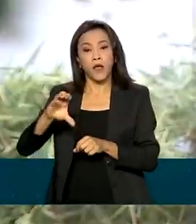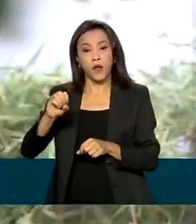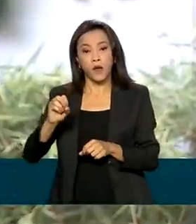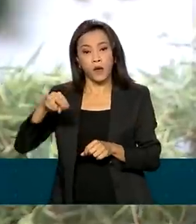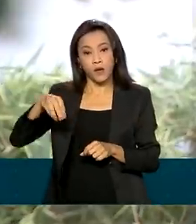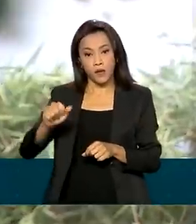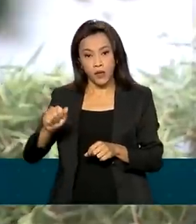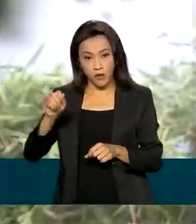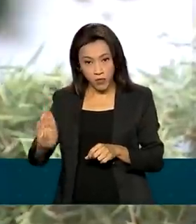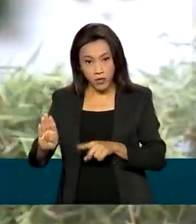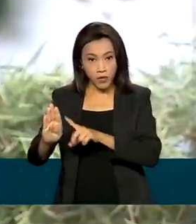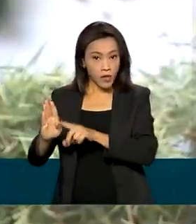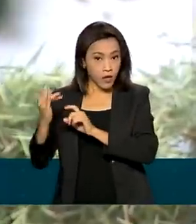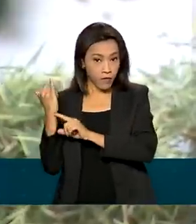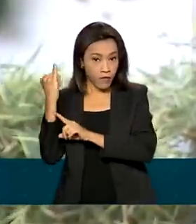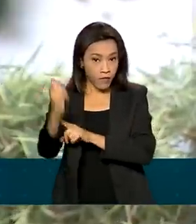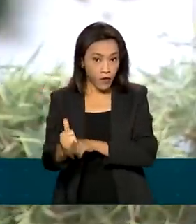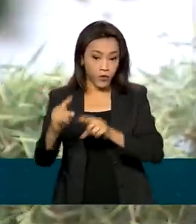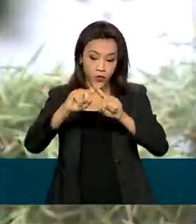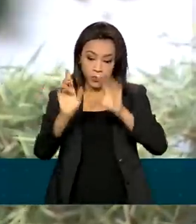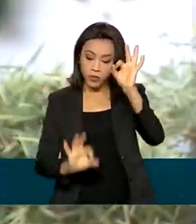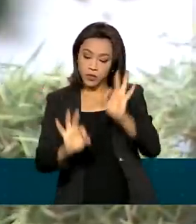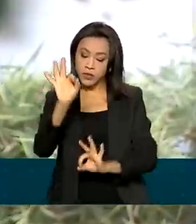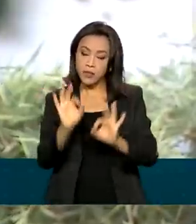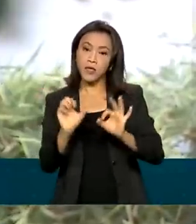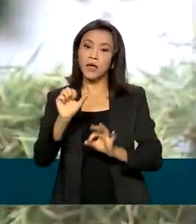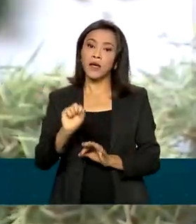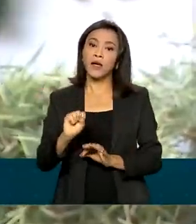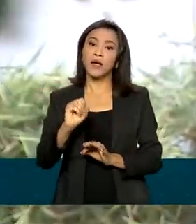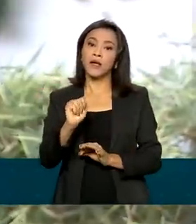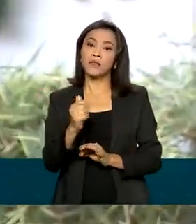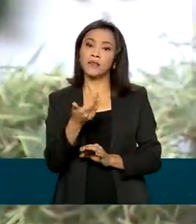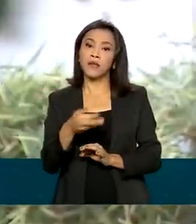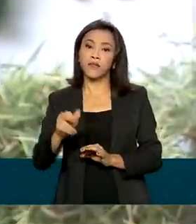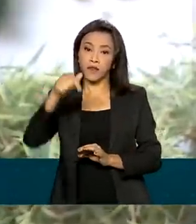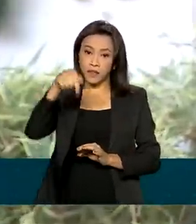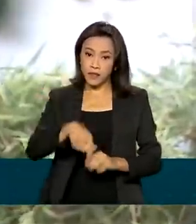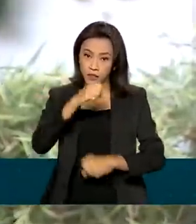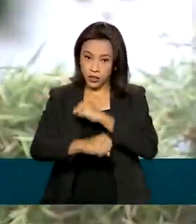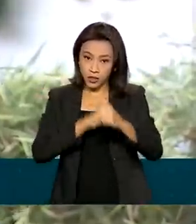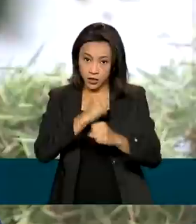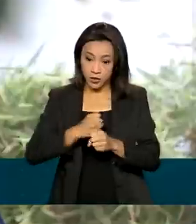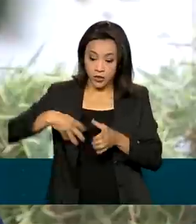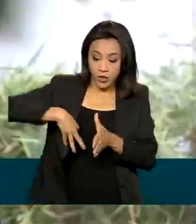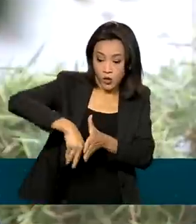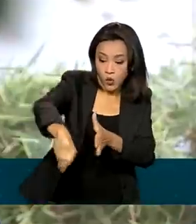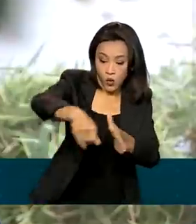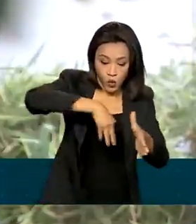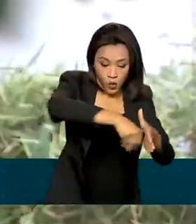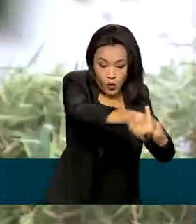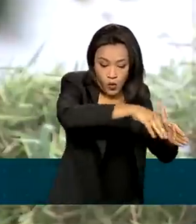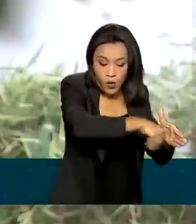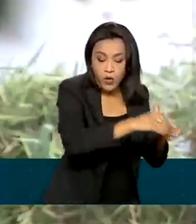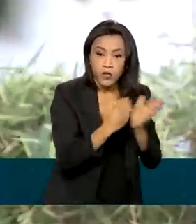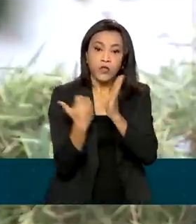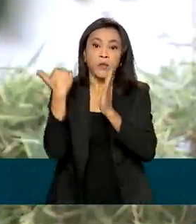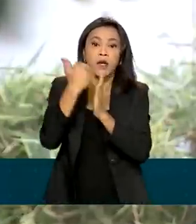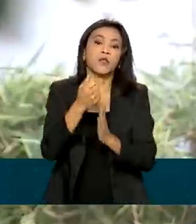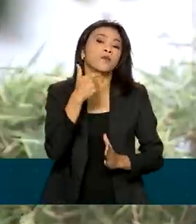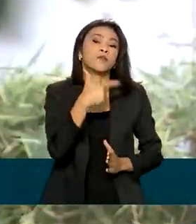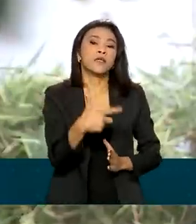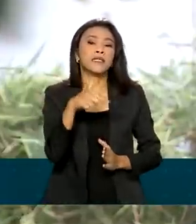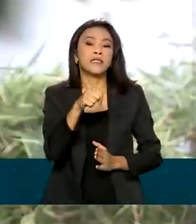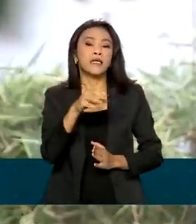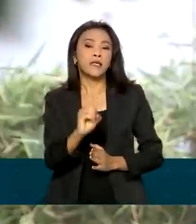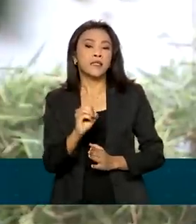previsão, na verdade, da safra deste ano. De acordo com o levantamento, a colheita deve superar os 270 milhões de